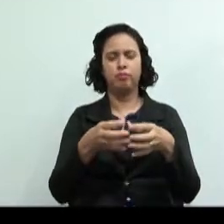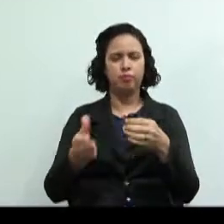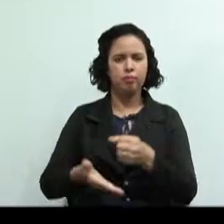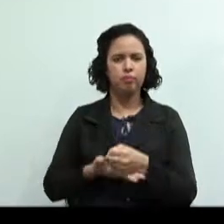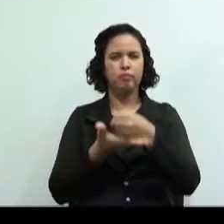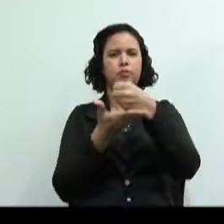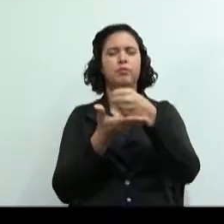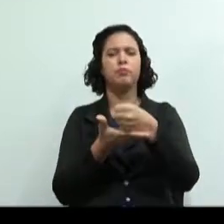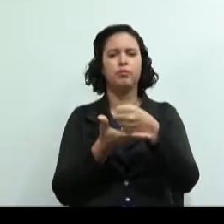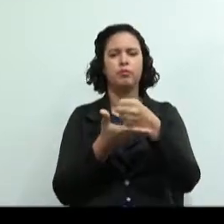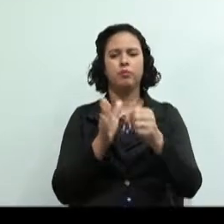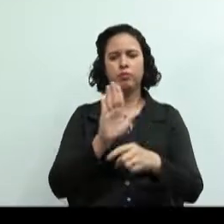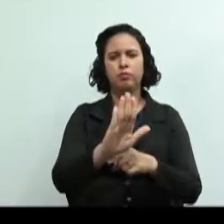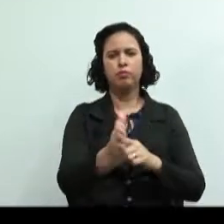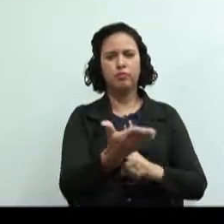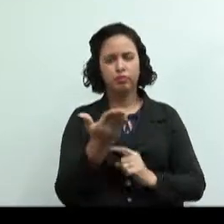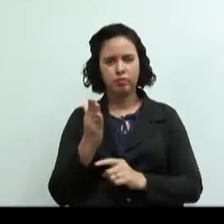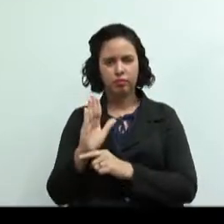cooperação.